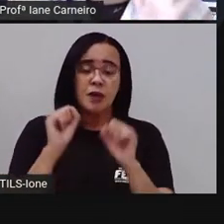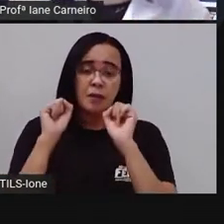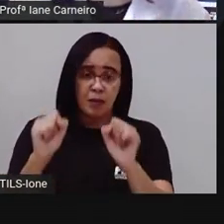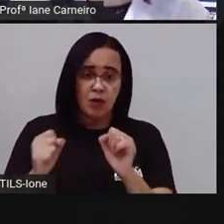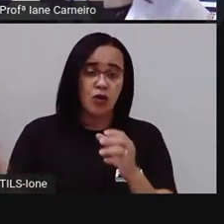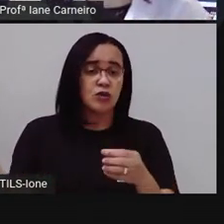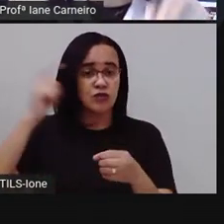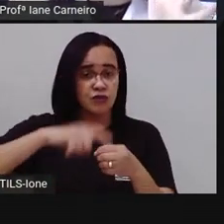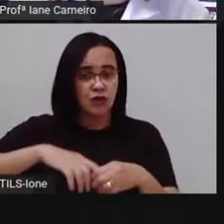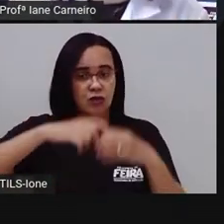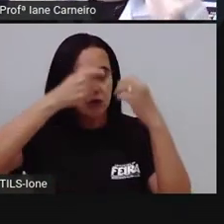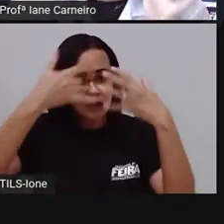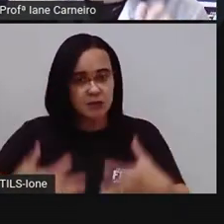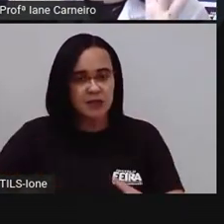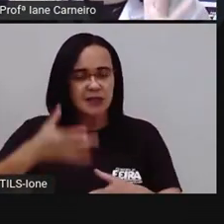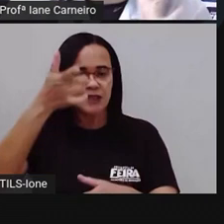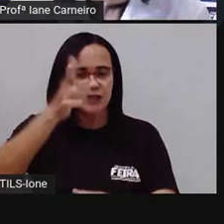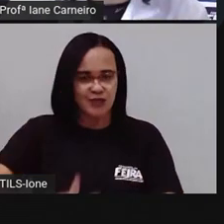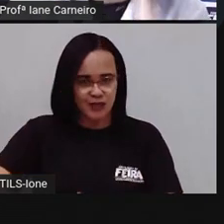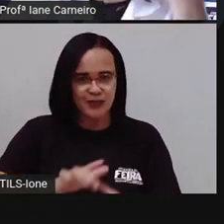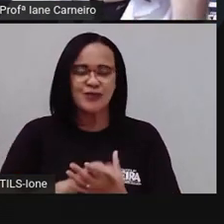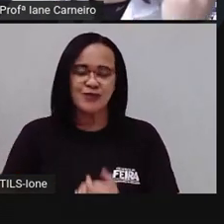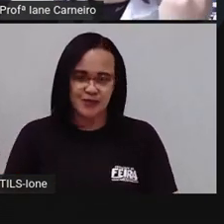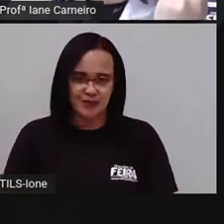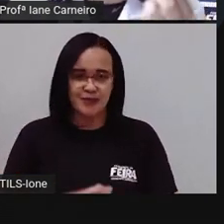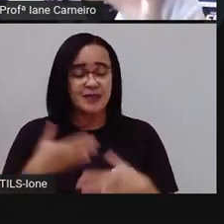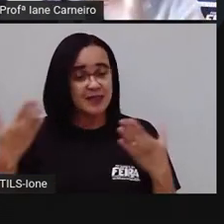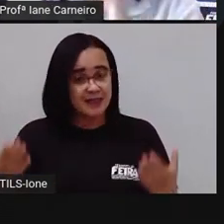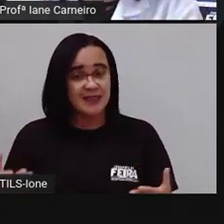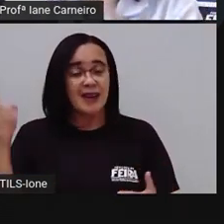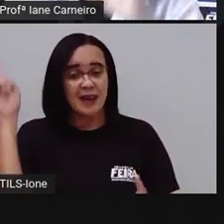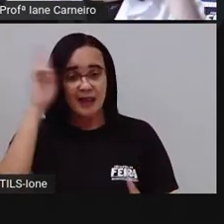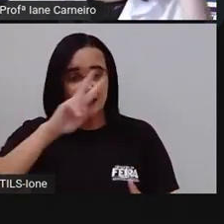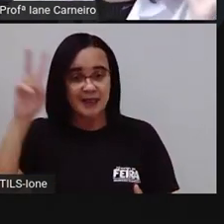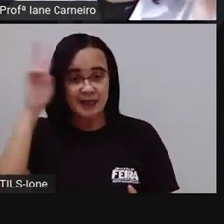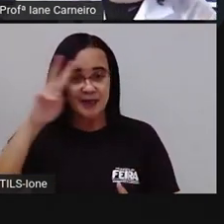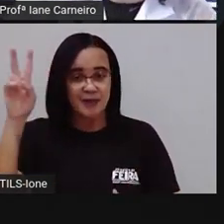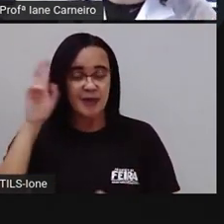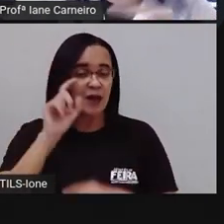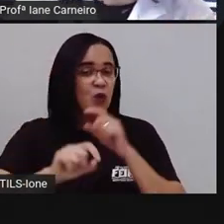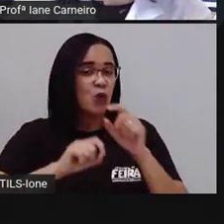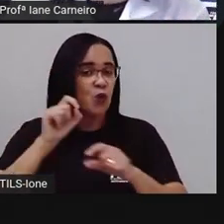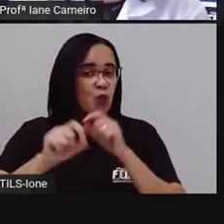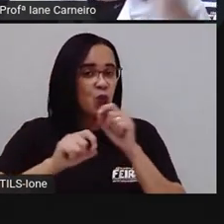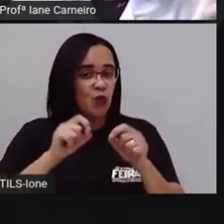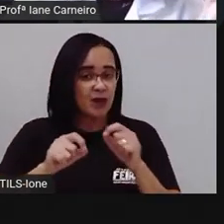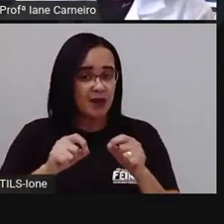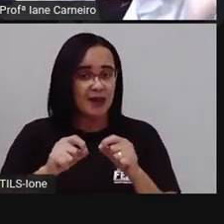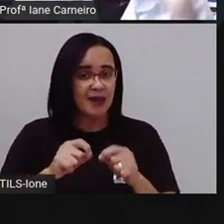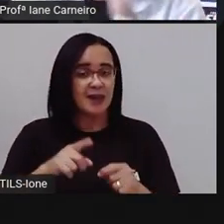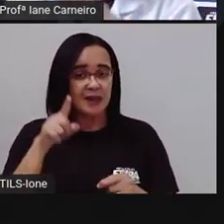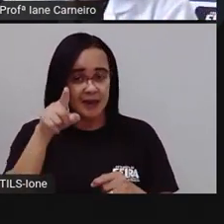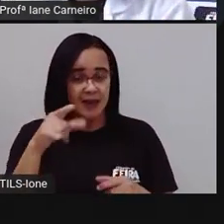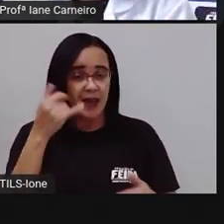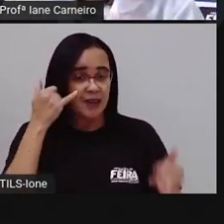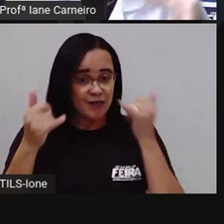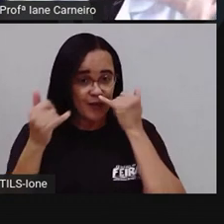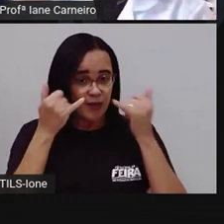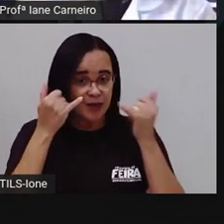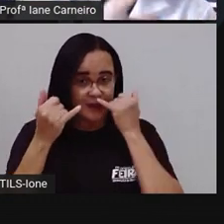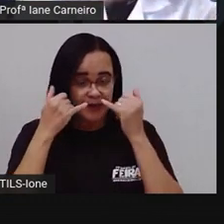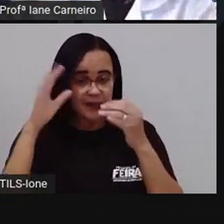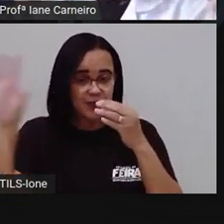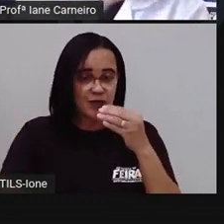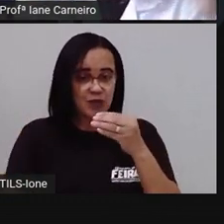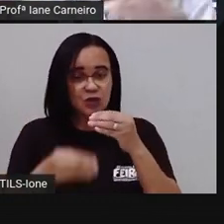né? Mas é só interessante você lembrar que um litro é mil MLs. Meio litro, 500 MLs. E